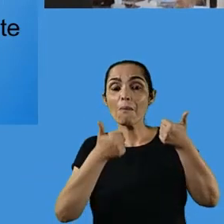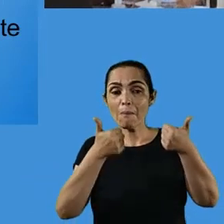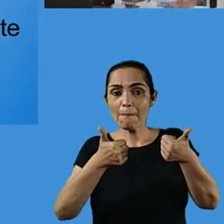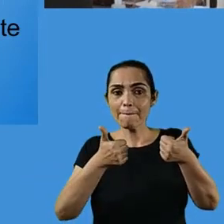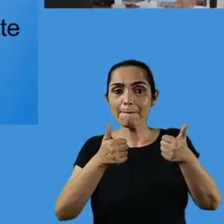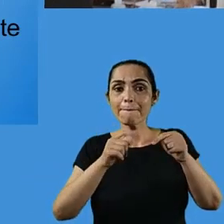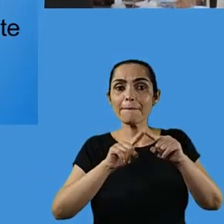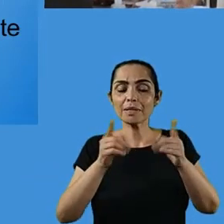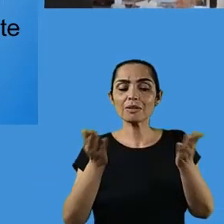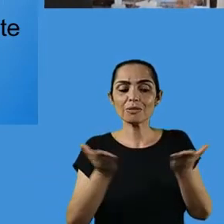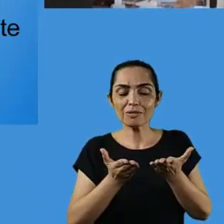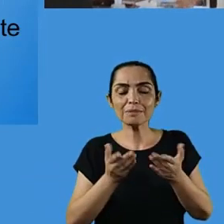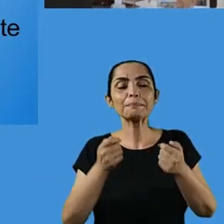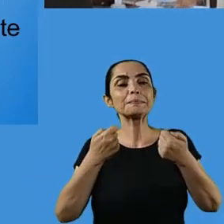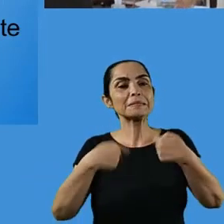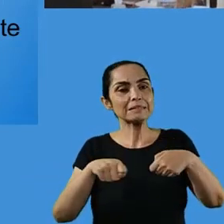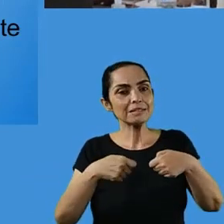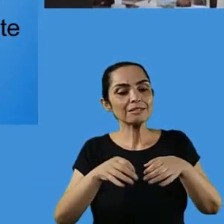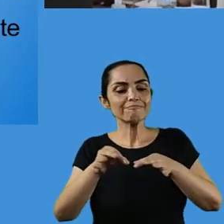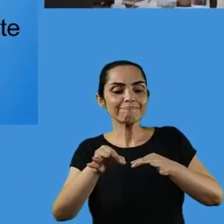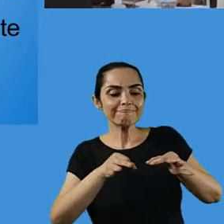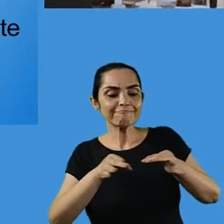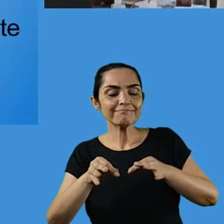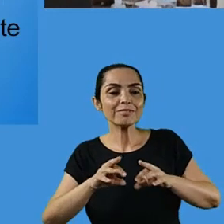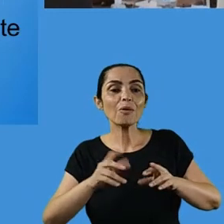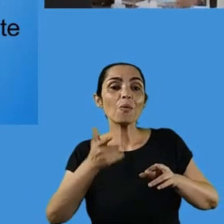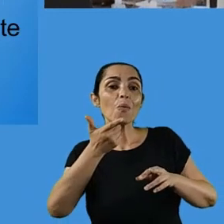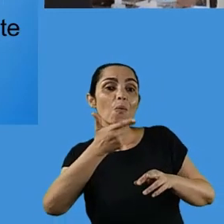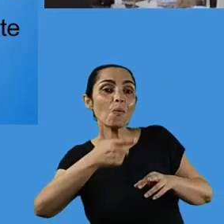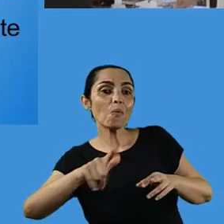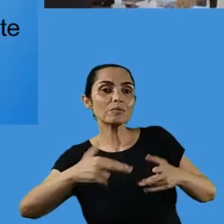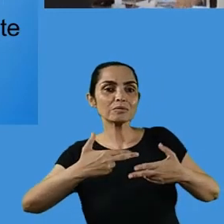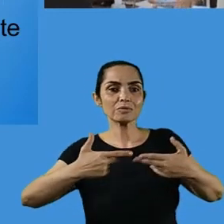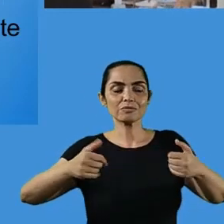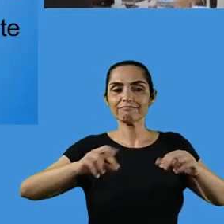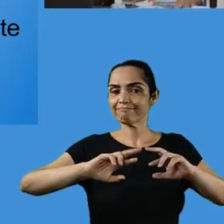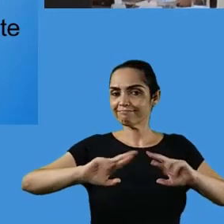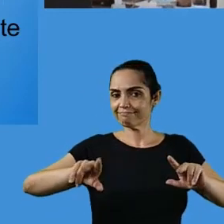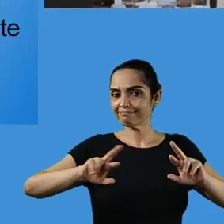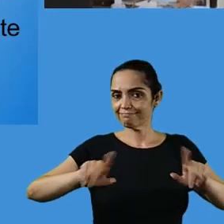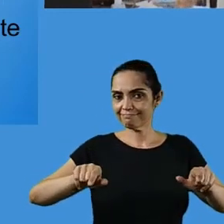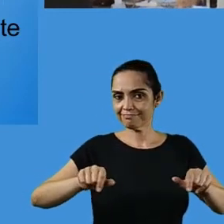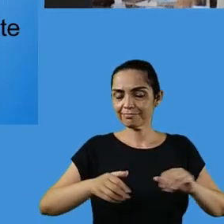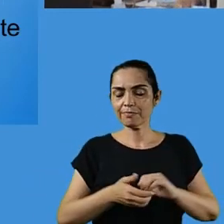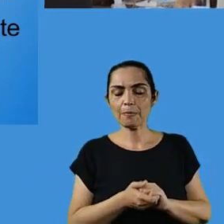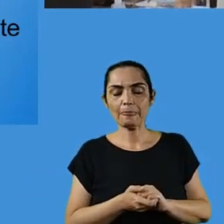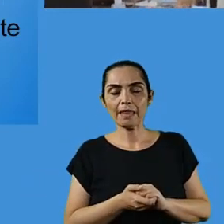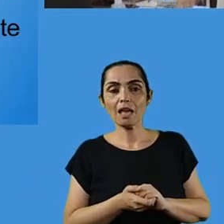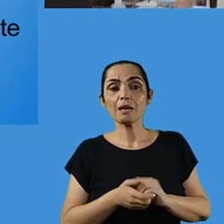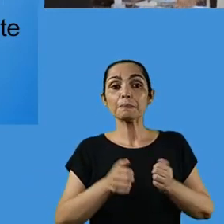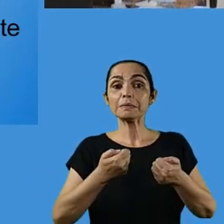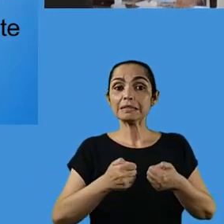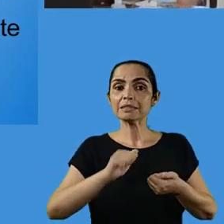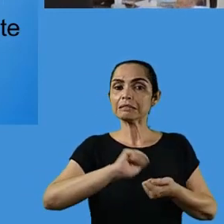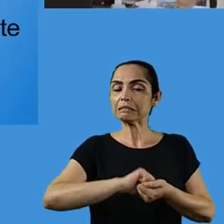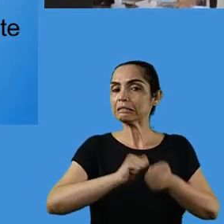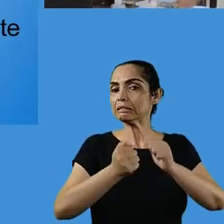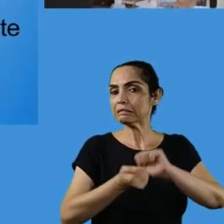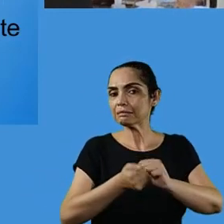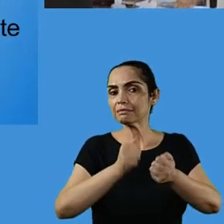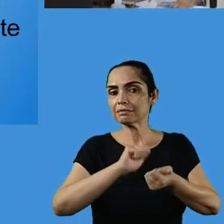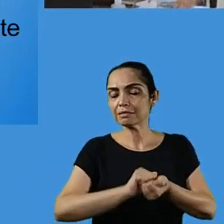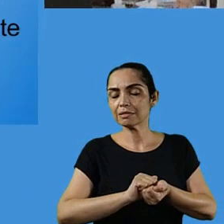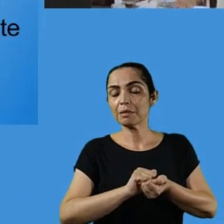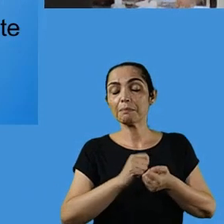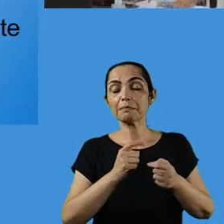em benefício do avanço da aprendizagem do aluno e até também da valorização do próprio profissional da educação. Que ele já via,